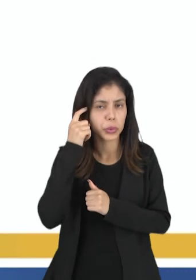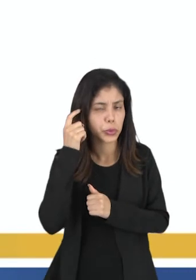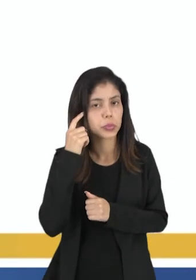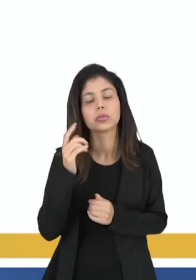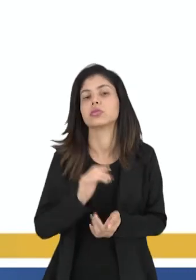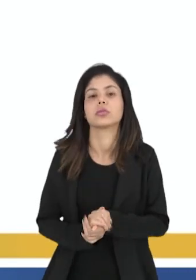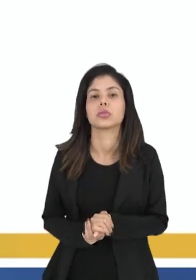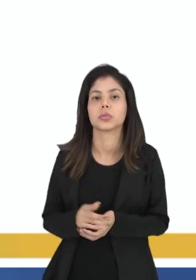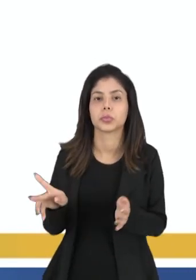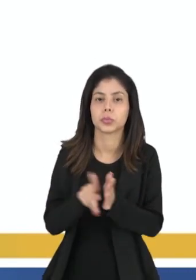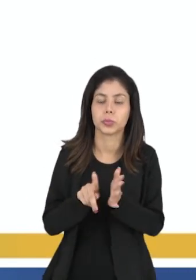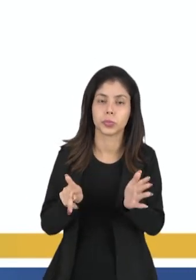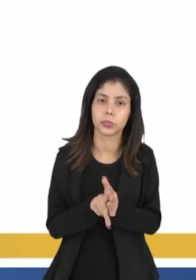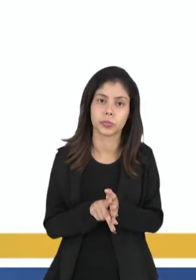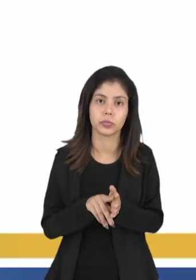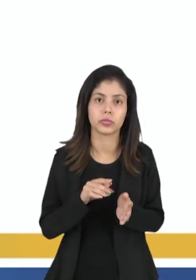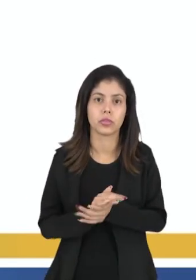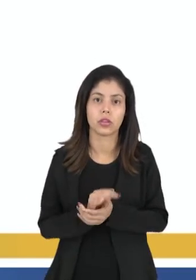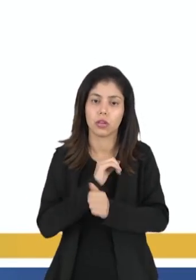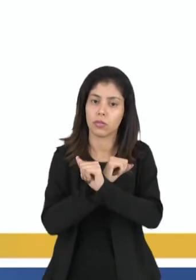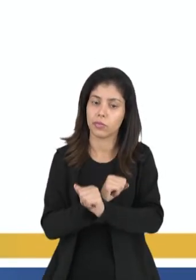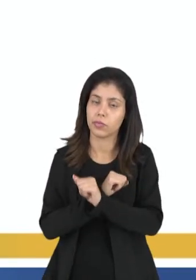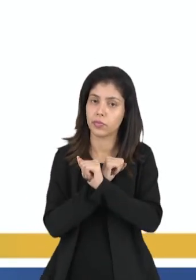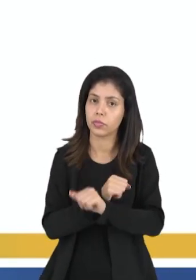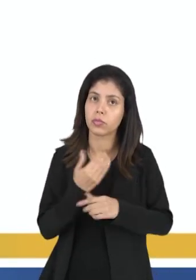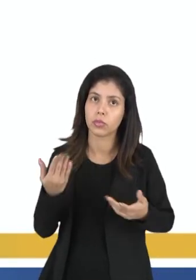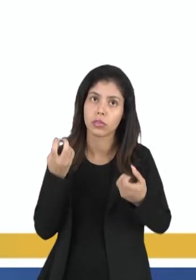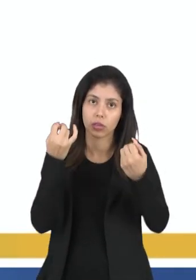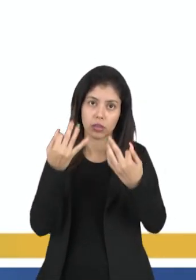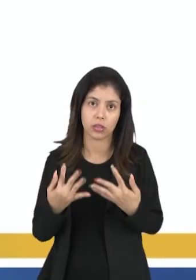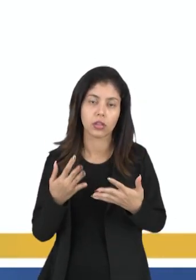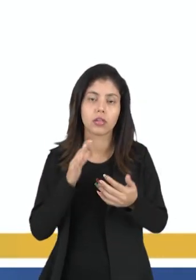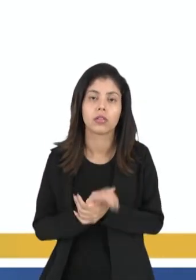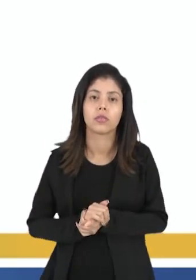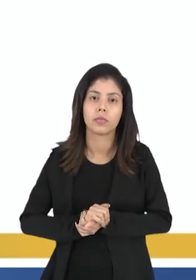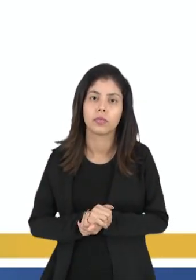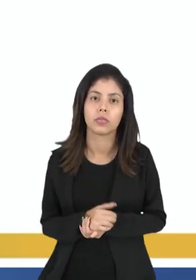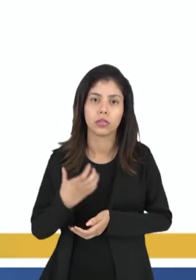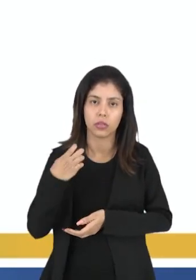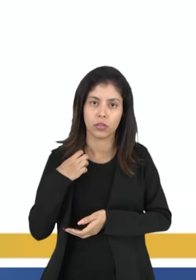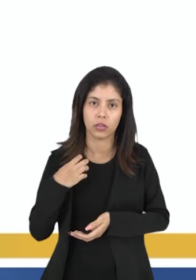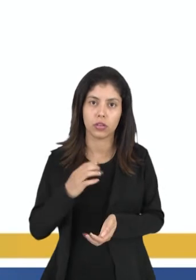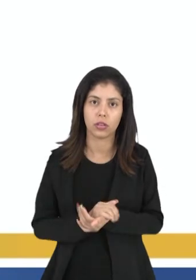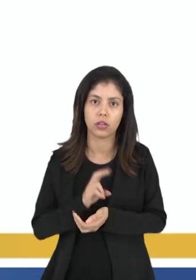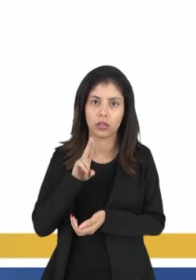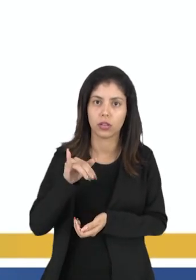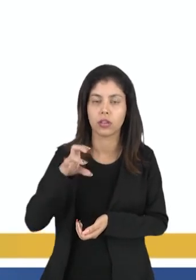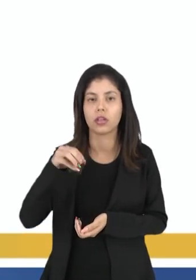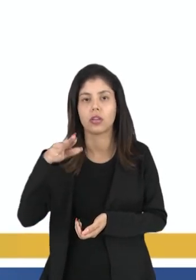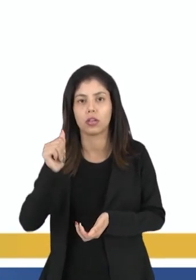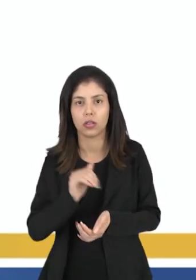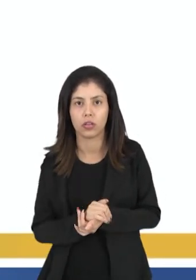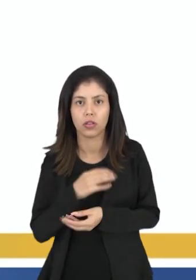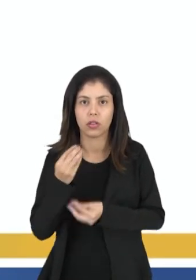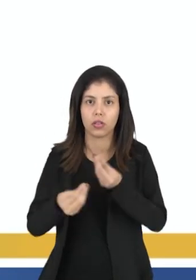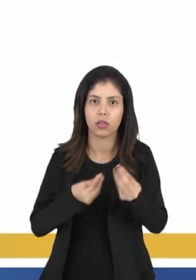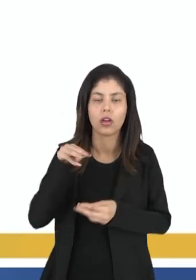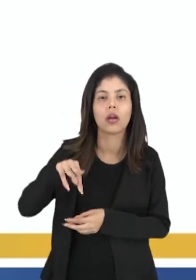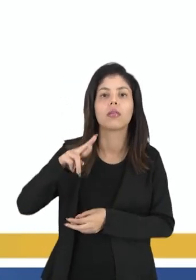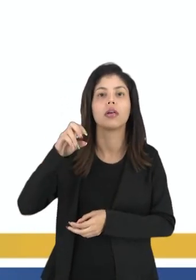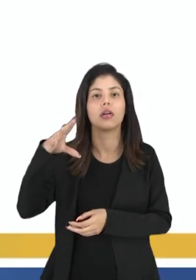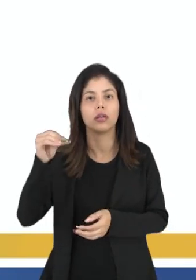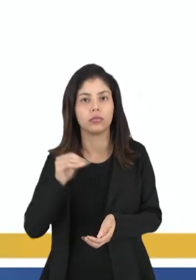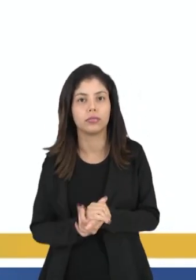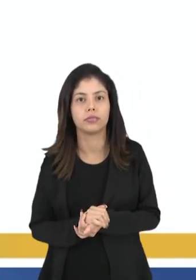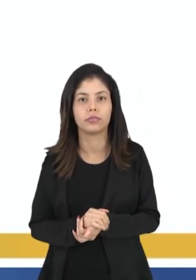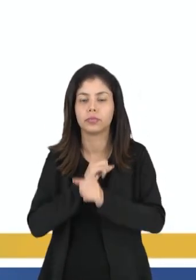consciência, intelecto. E o escravo, que é citado, inclusive, na ética nicoma, como o meteco. O meteco é o